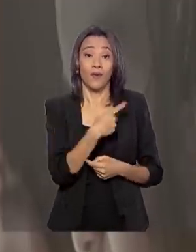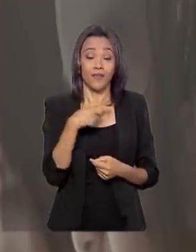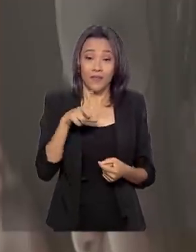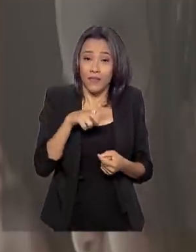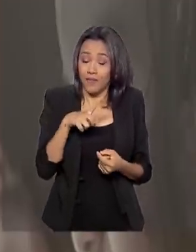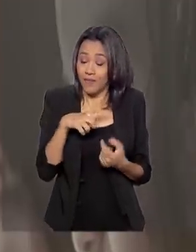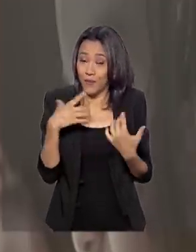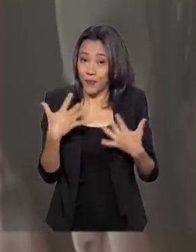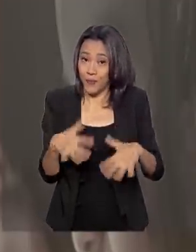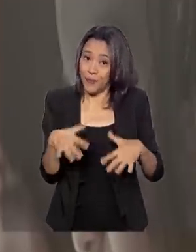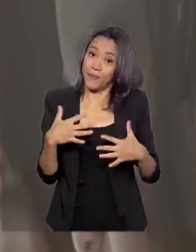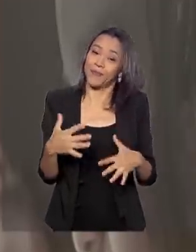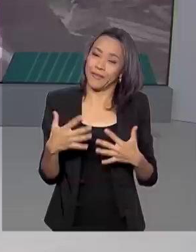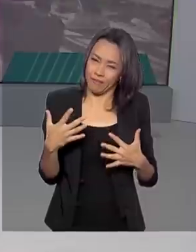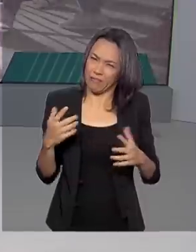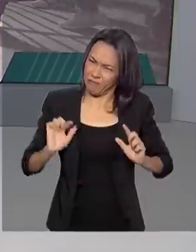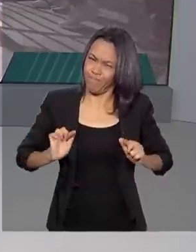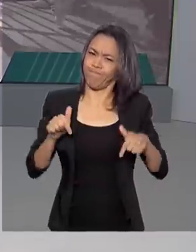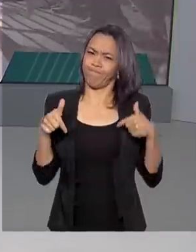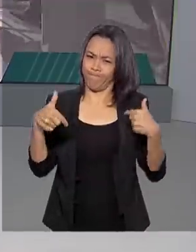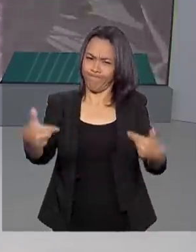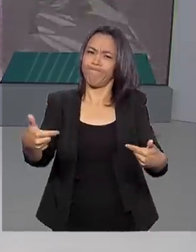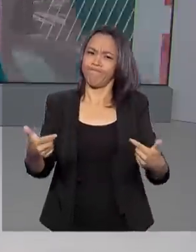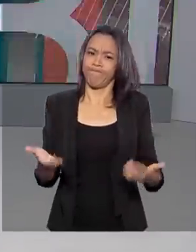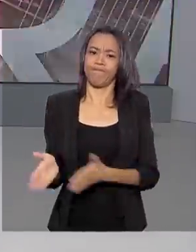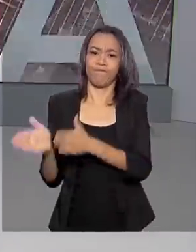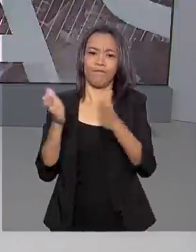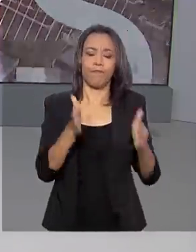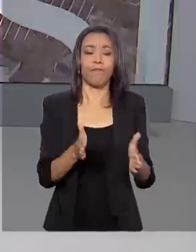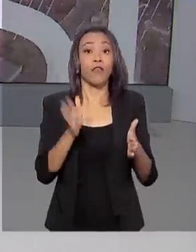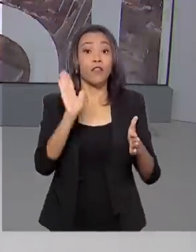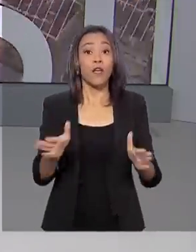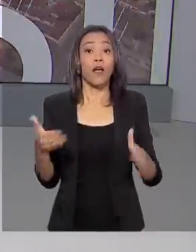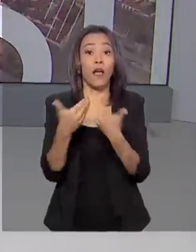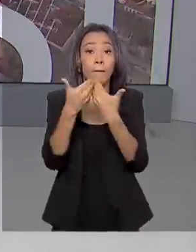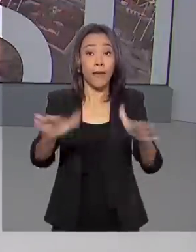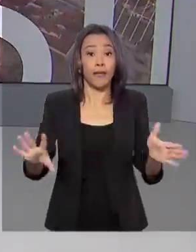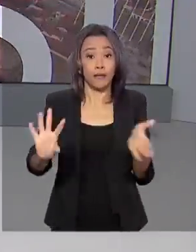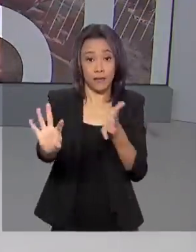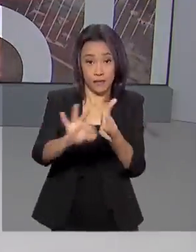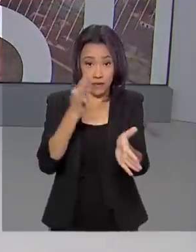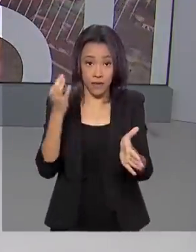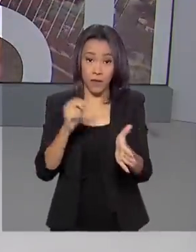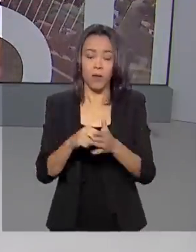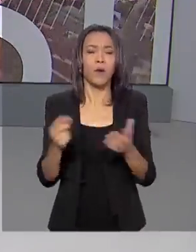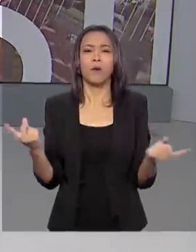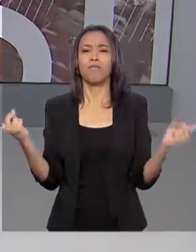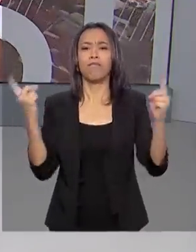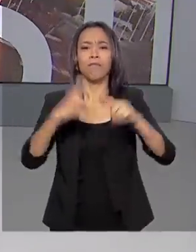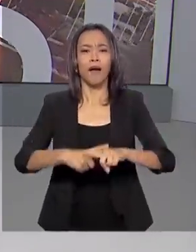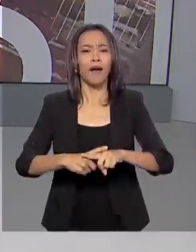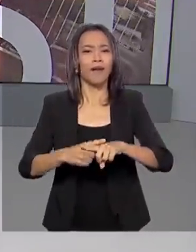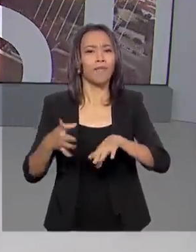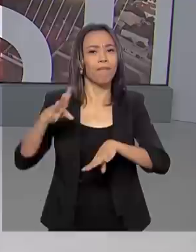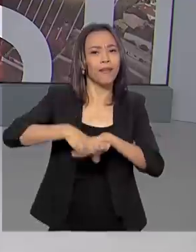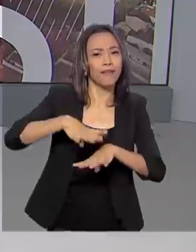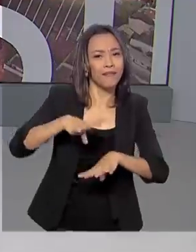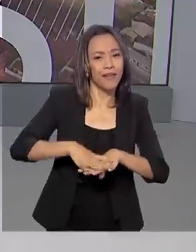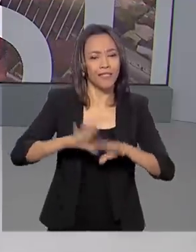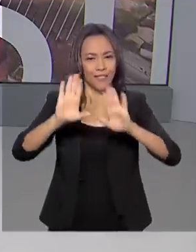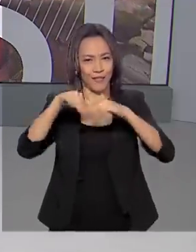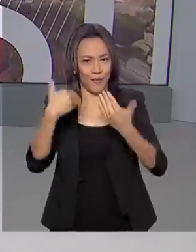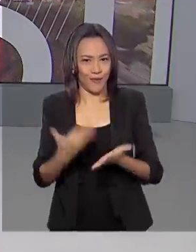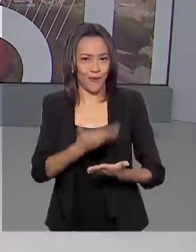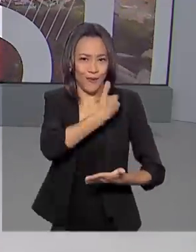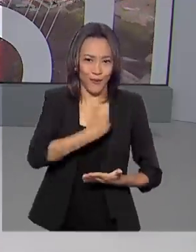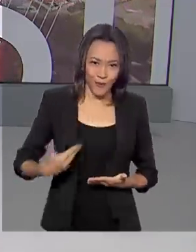muito grande no enfrentamento. Já estão abertas as inscrições para a 16ª Olimpíada Brasileira de Matemática das Escolas